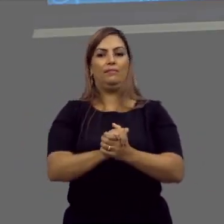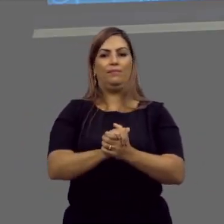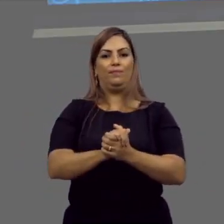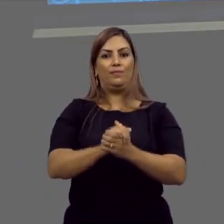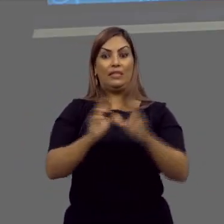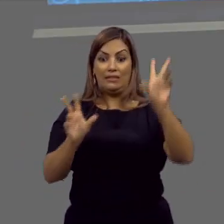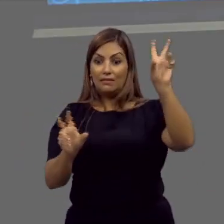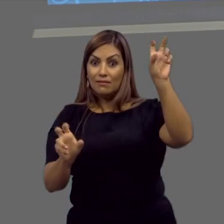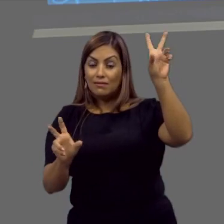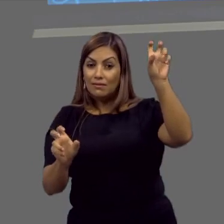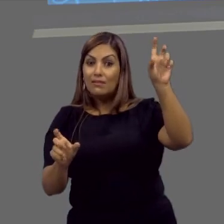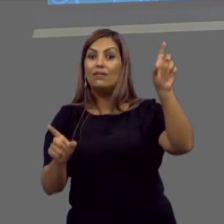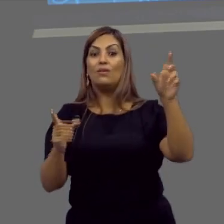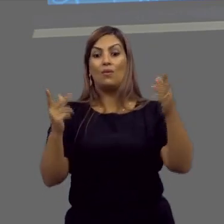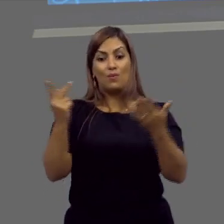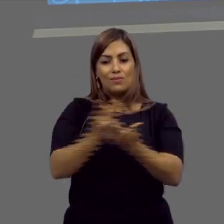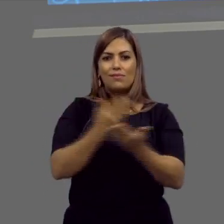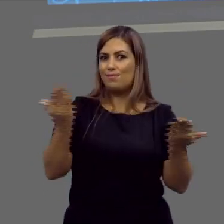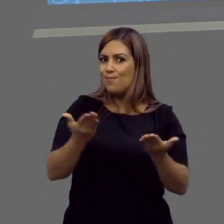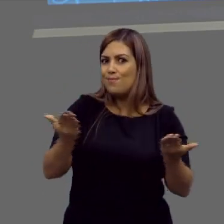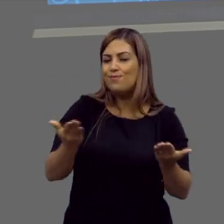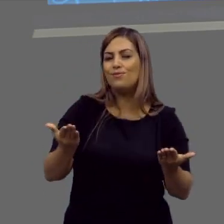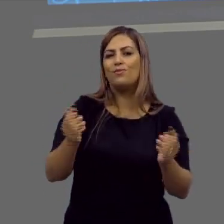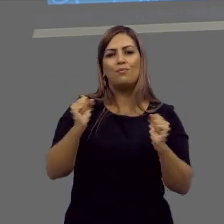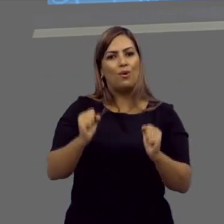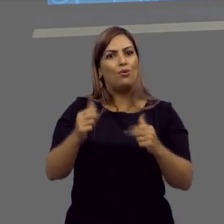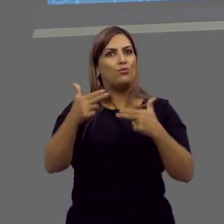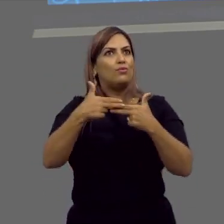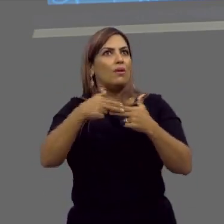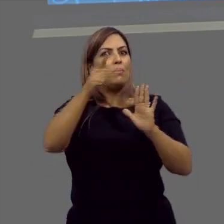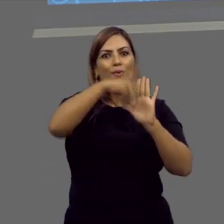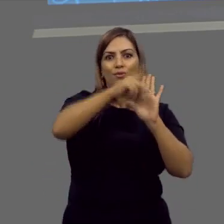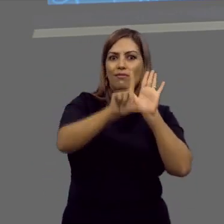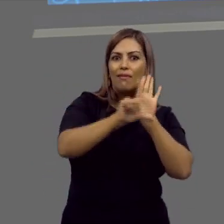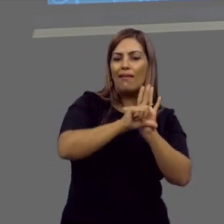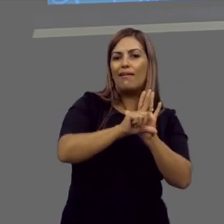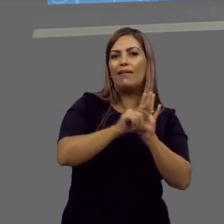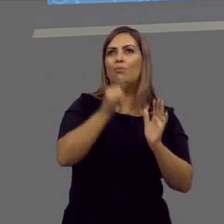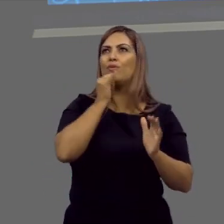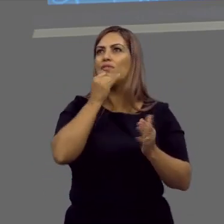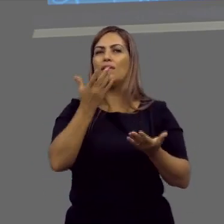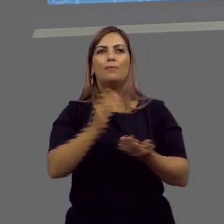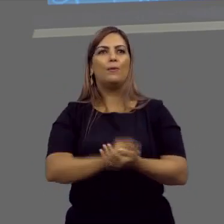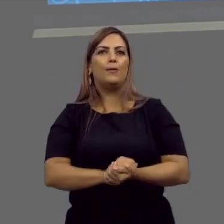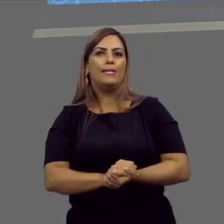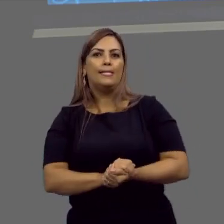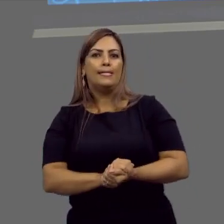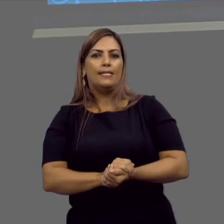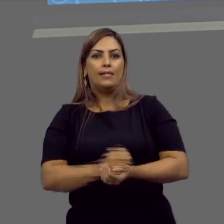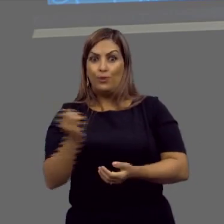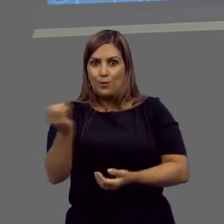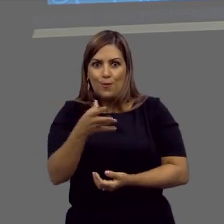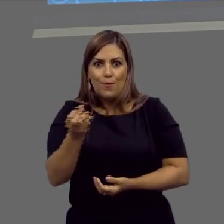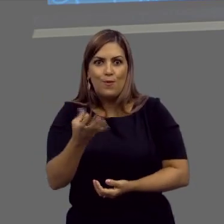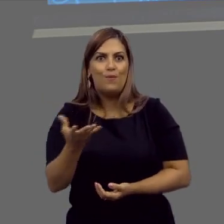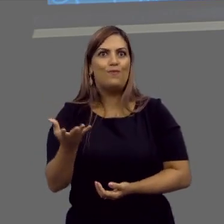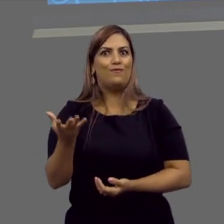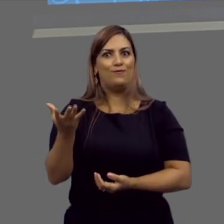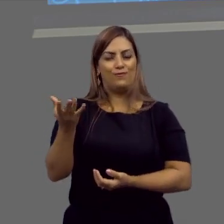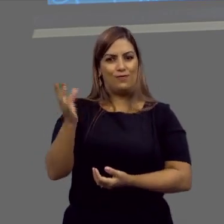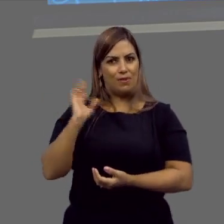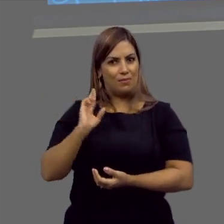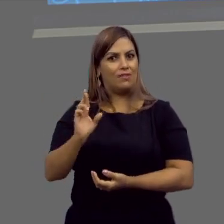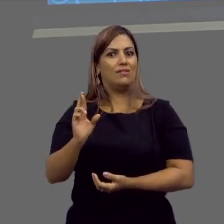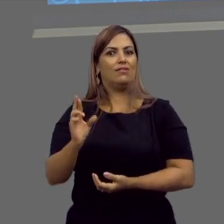até pode usar como citação o que está acontecendo na atualidade. Pode usar projetos de lei. Por exemplo, tem algo bem novo aí